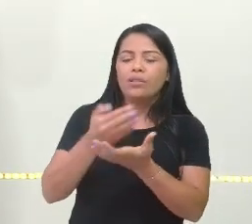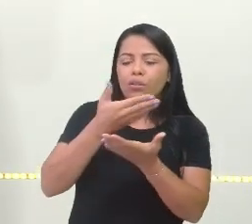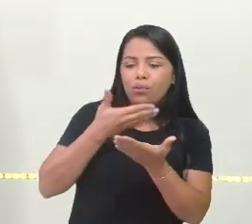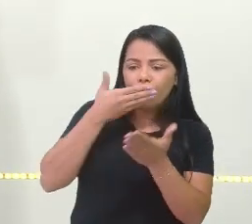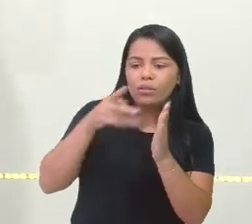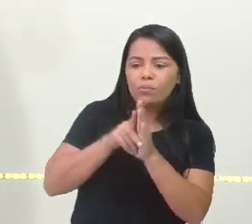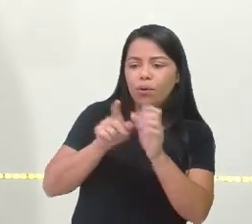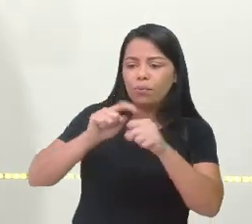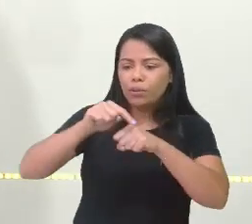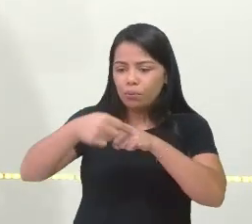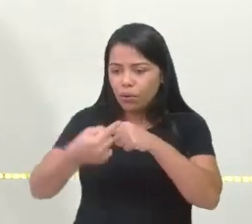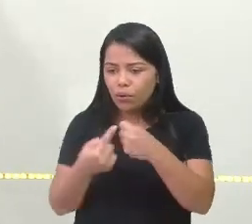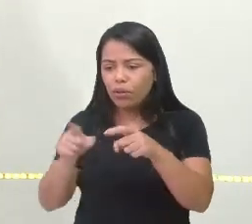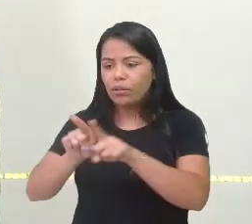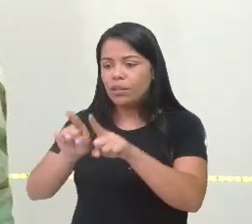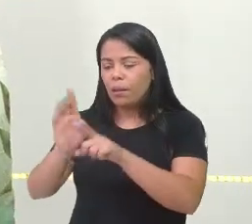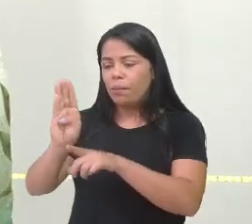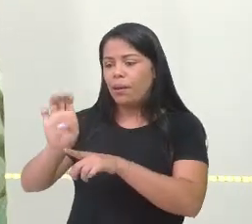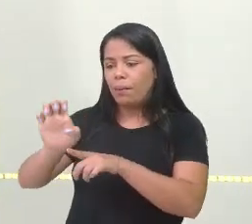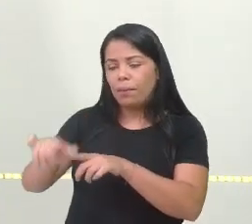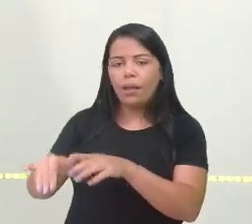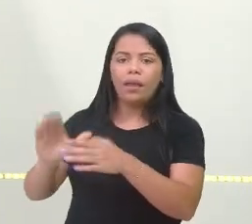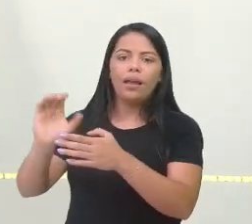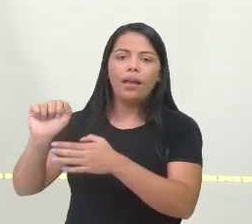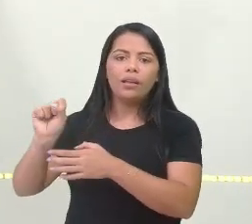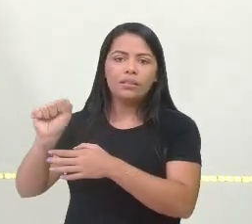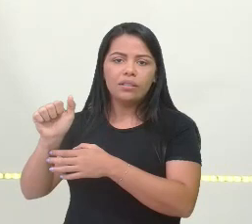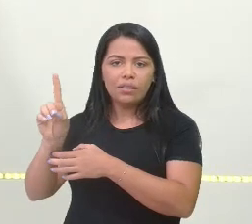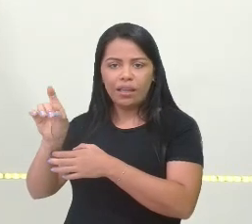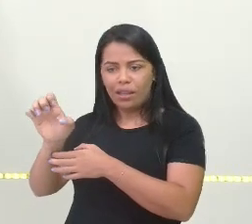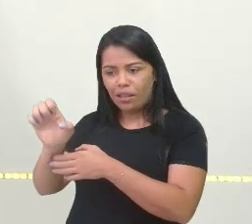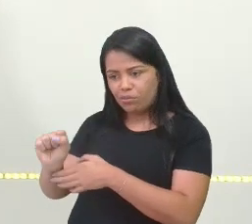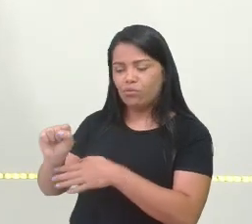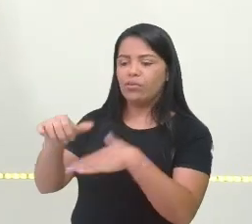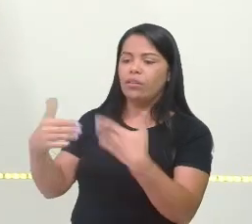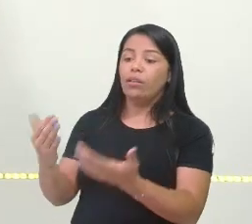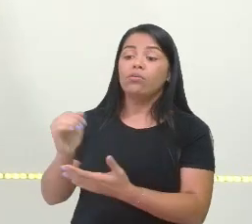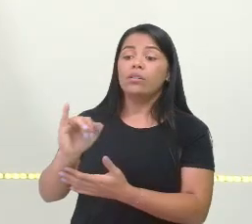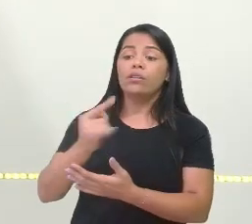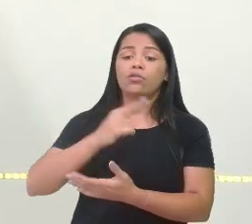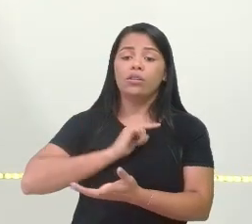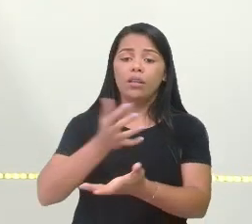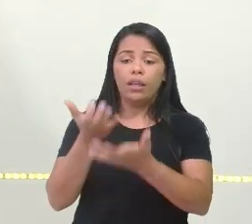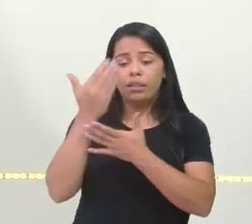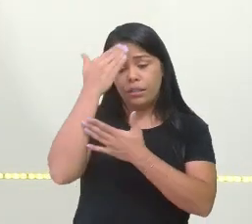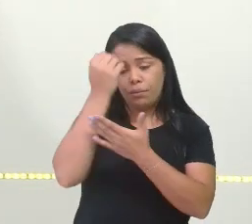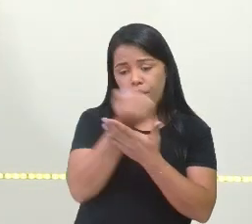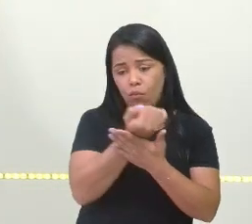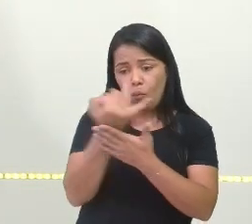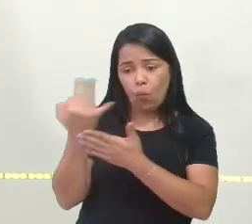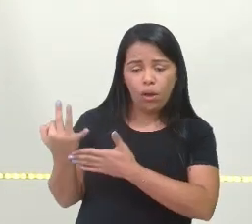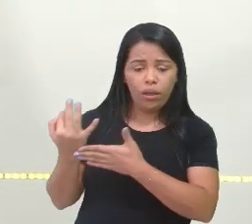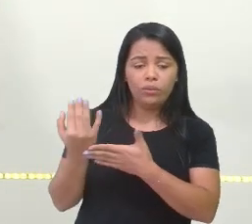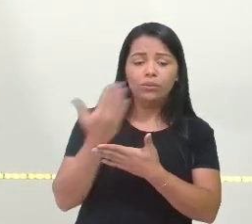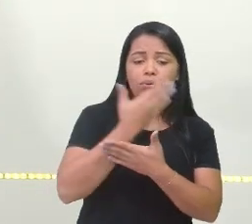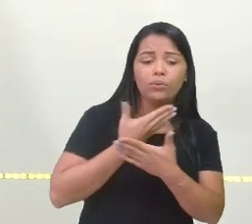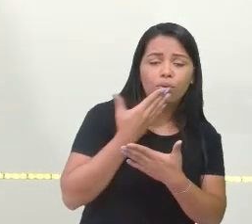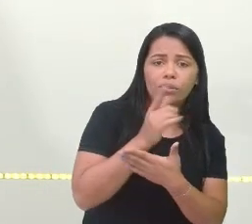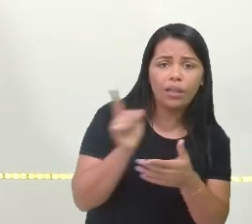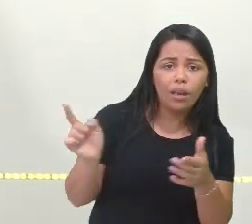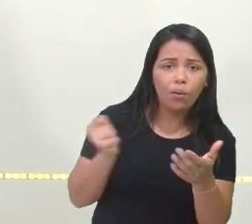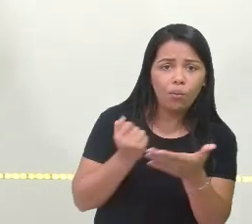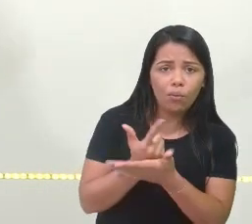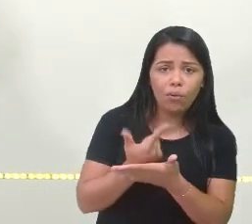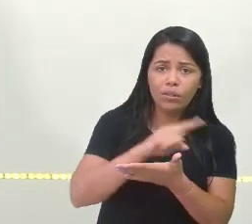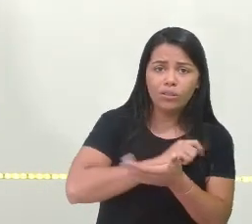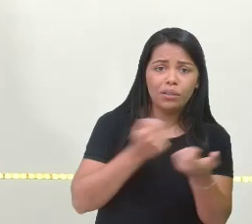morango, né? E também bem casados. Se a gente quer saber quantos doces ela comprou, o é tem que se fazer?